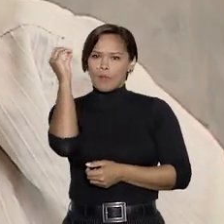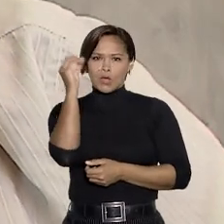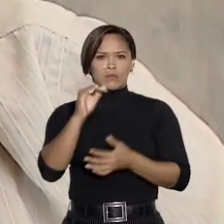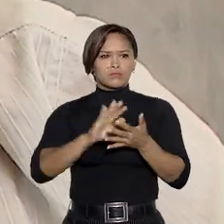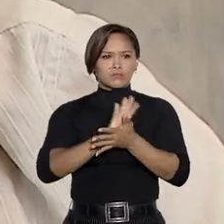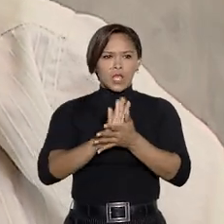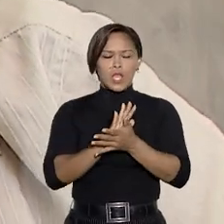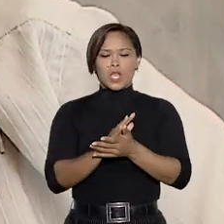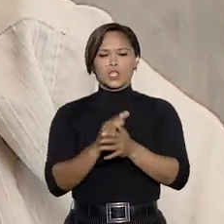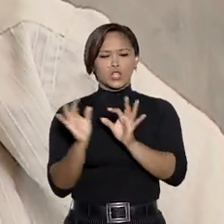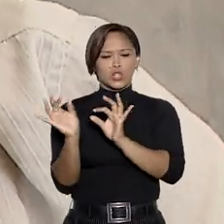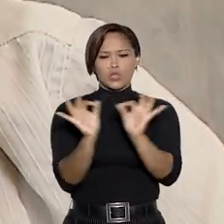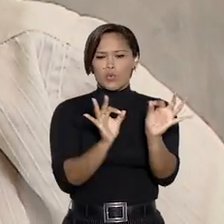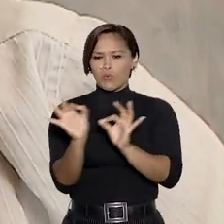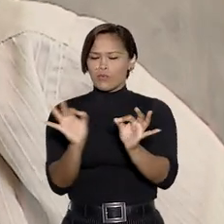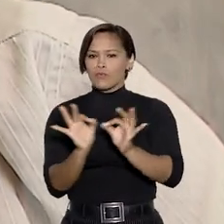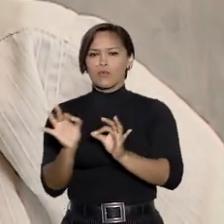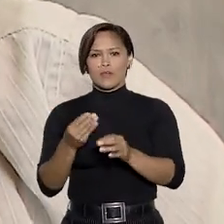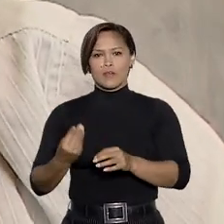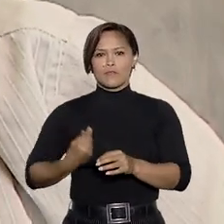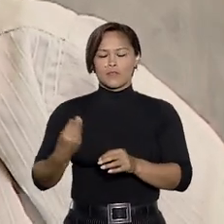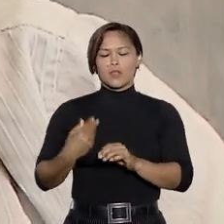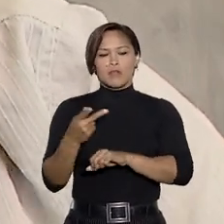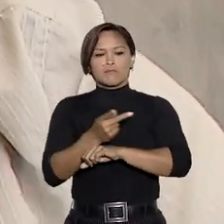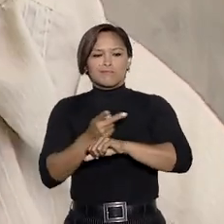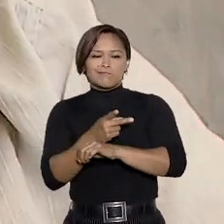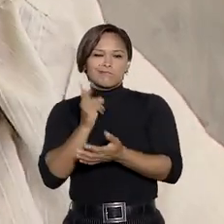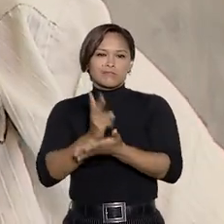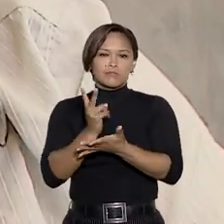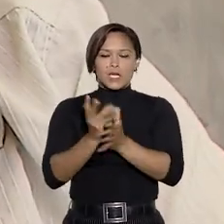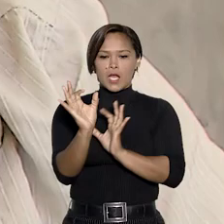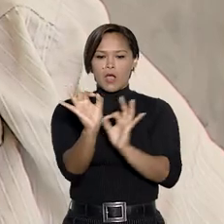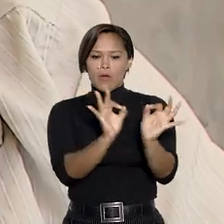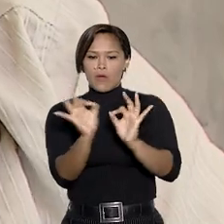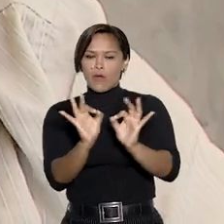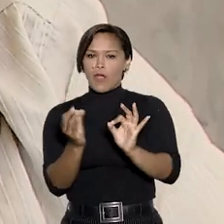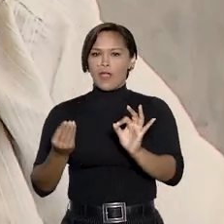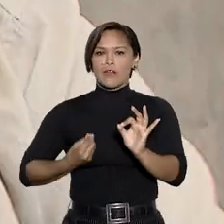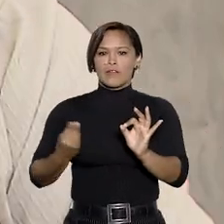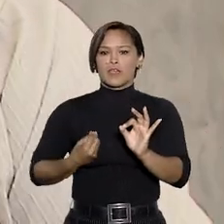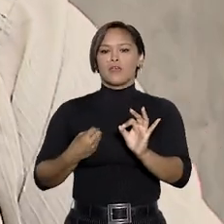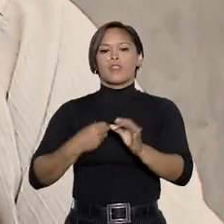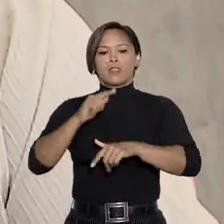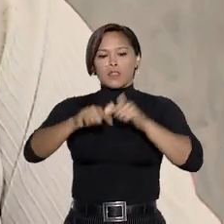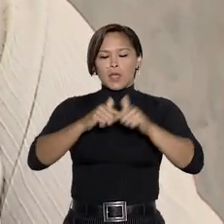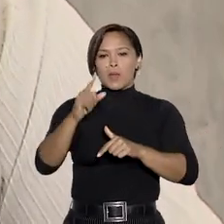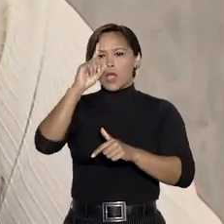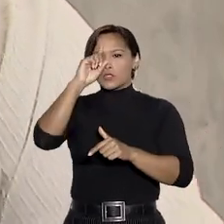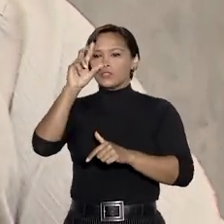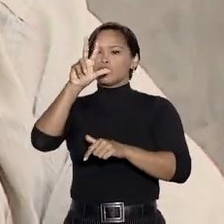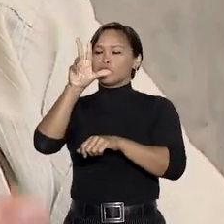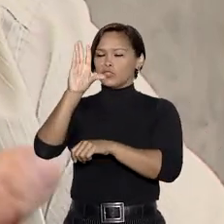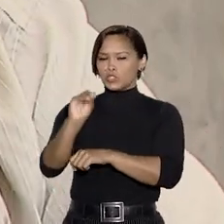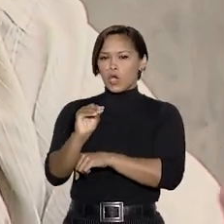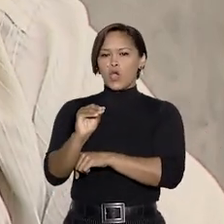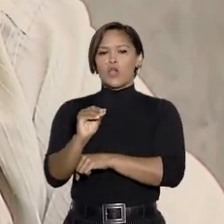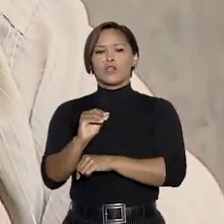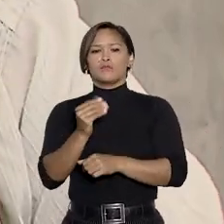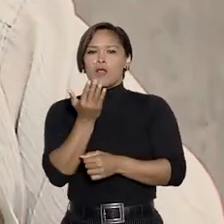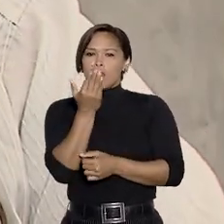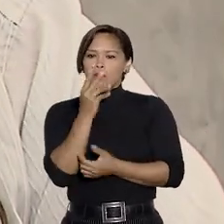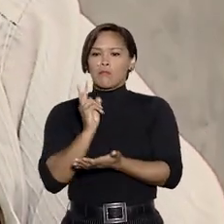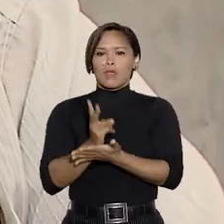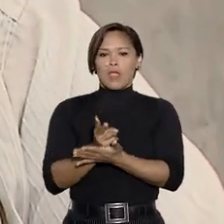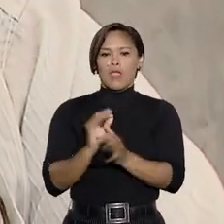limpo, meus negócios em dias, procurava sempre estar em dias, procurava dar plantão dia e noite para não faltar o pão de